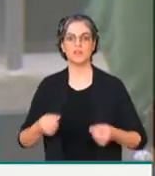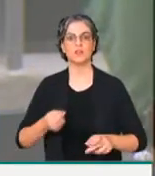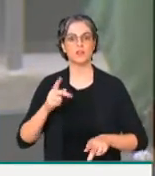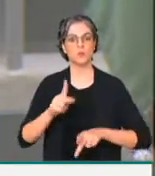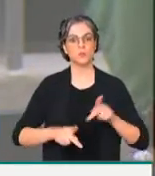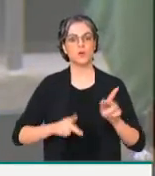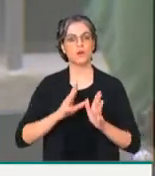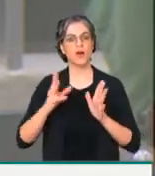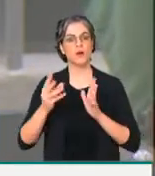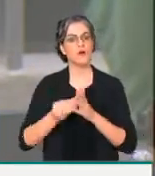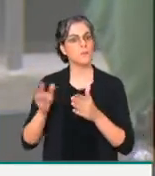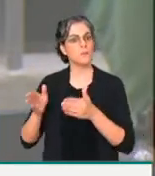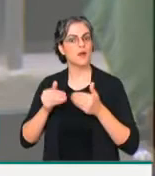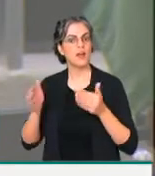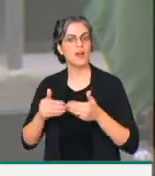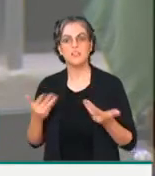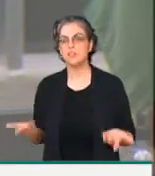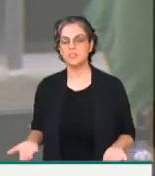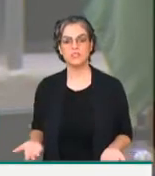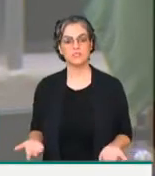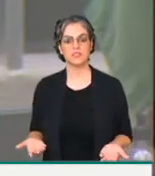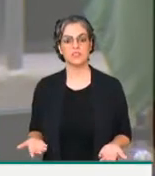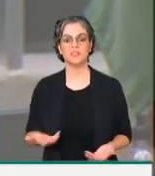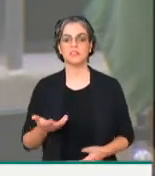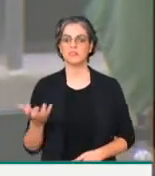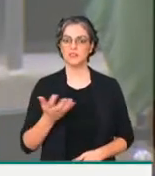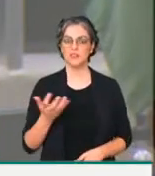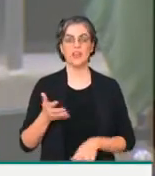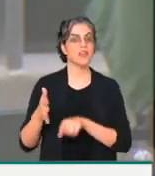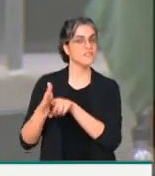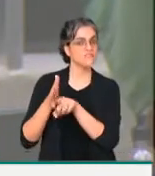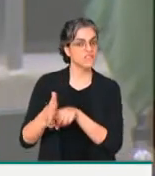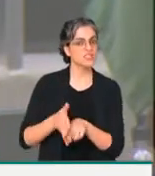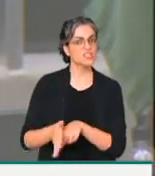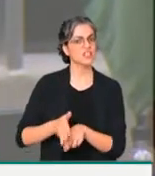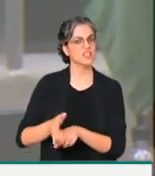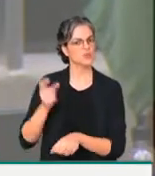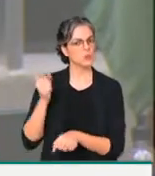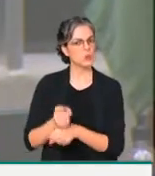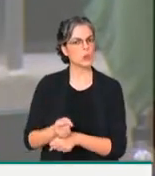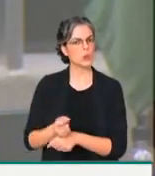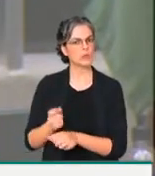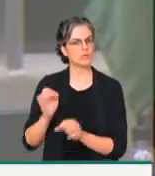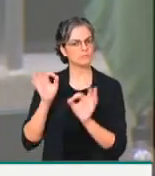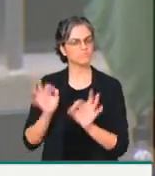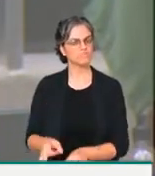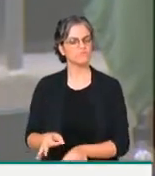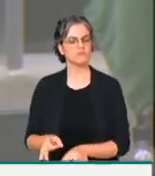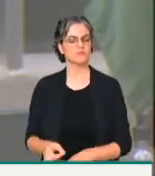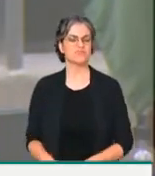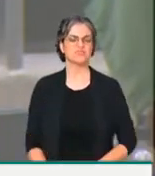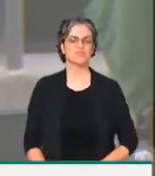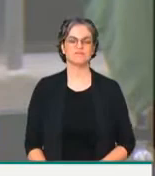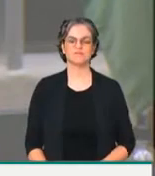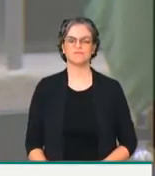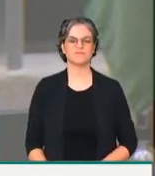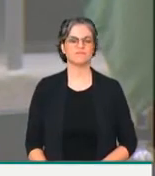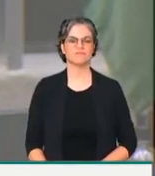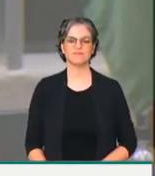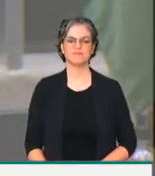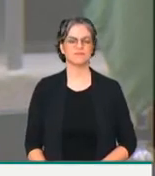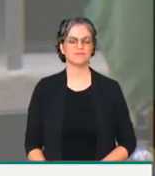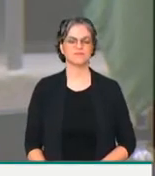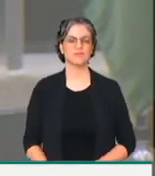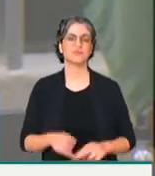solicitando. Nós queremos investigações mais rigorosas. Tudo isso é pelo